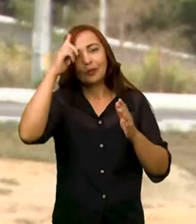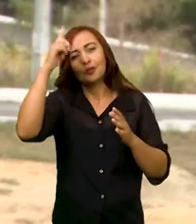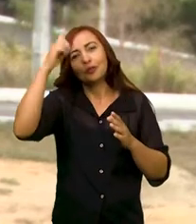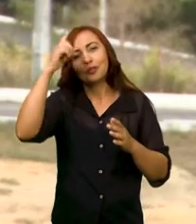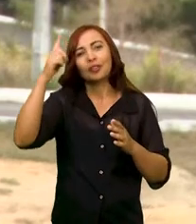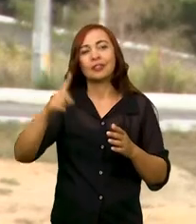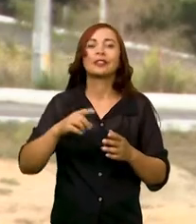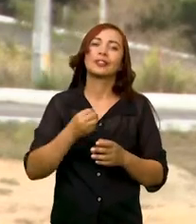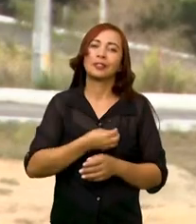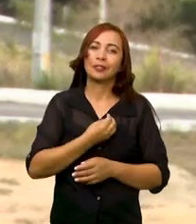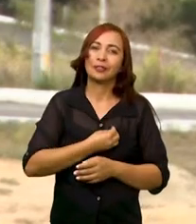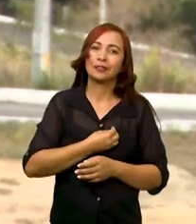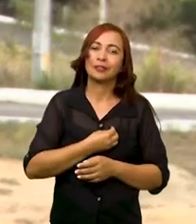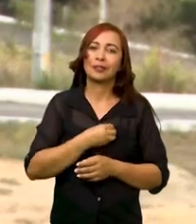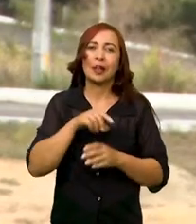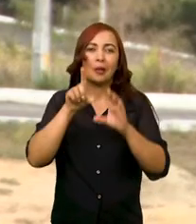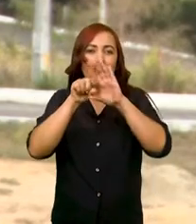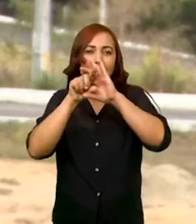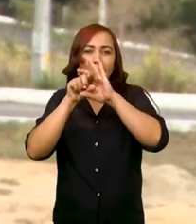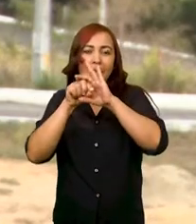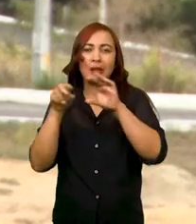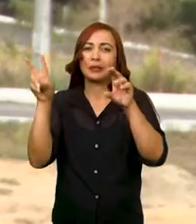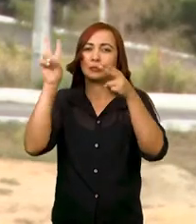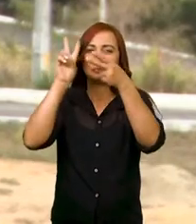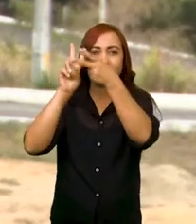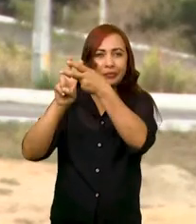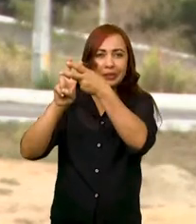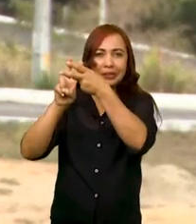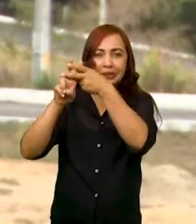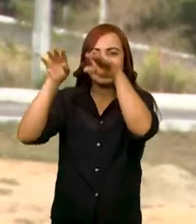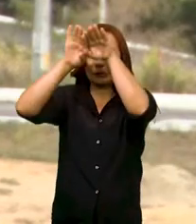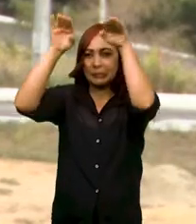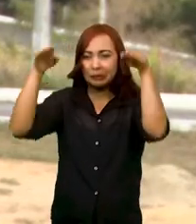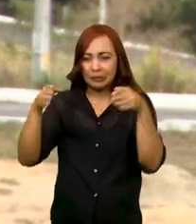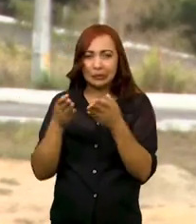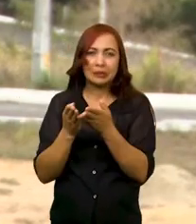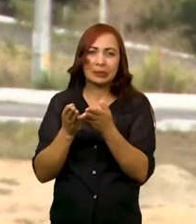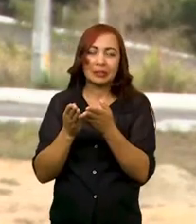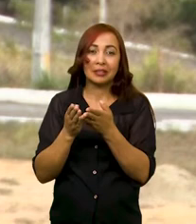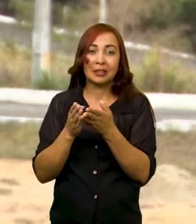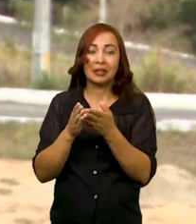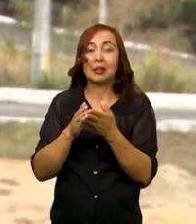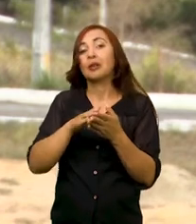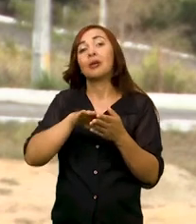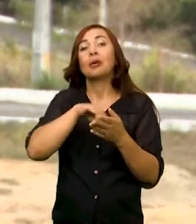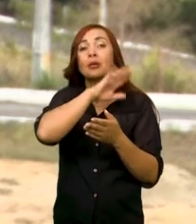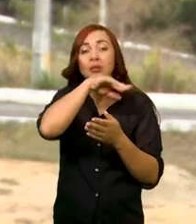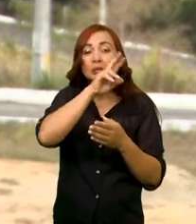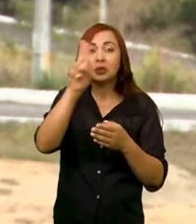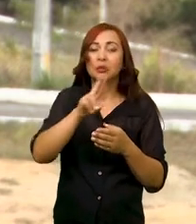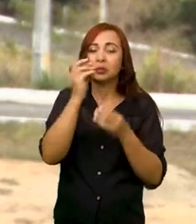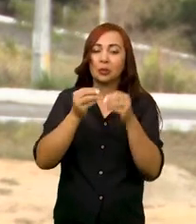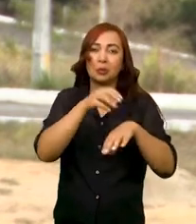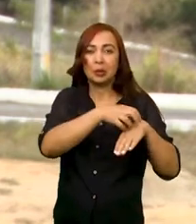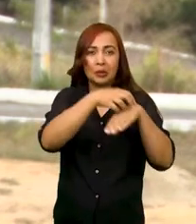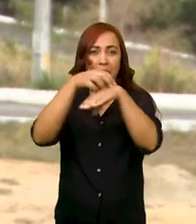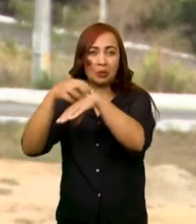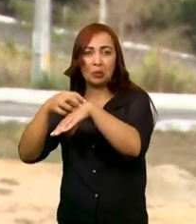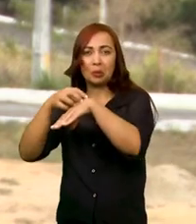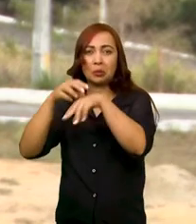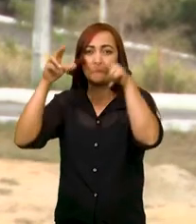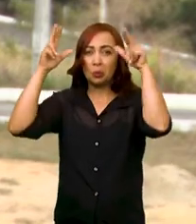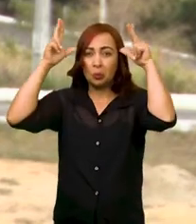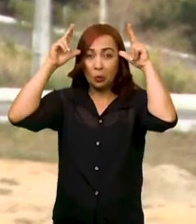universidade, com uma pesquisa vinculada ao mestrado de ensino, a gente quis contribuir com informações e ao final do